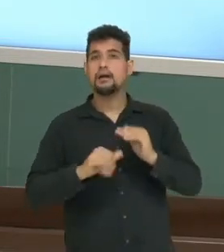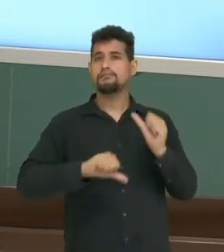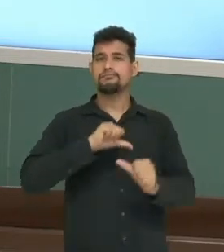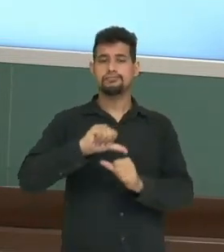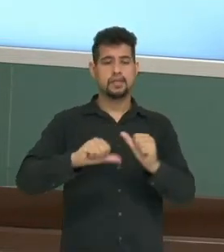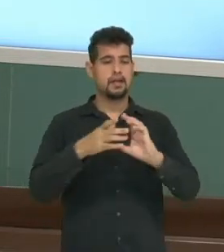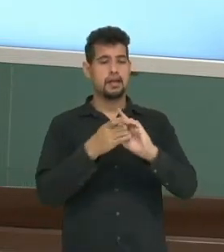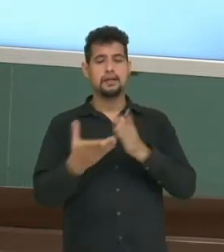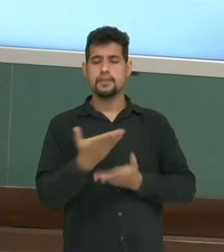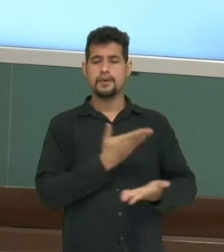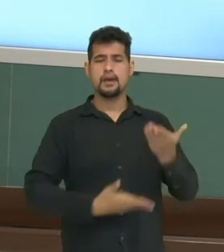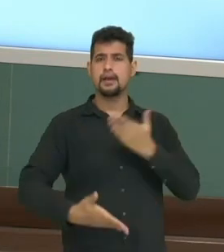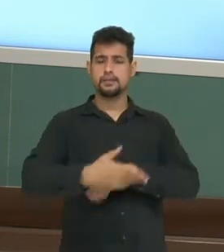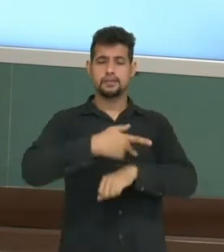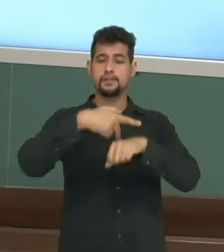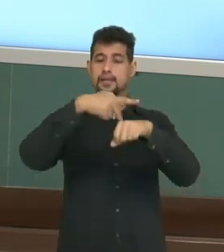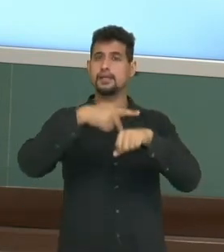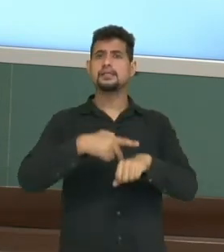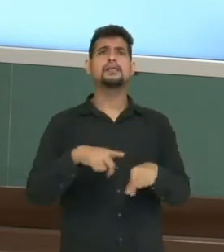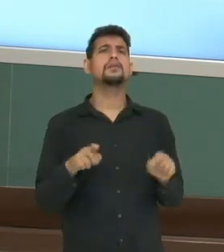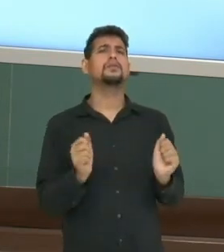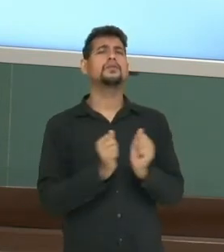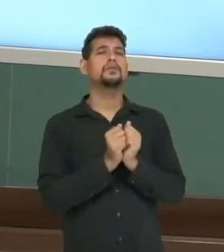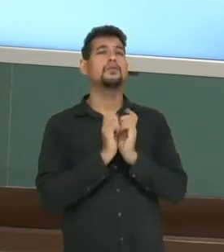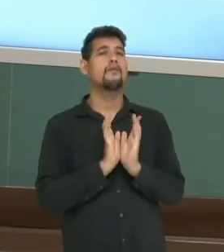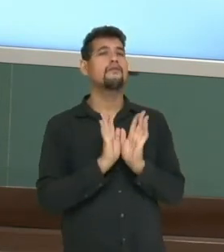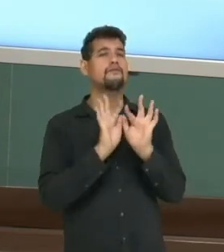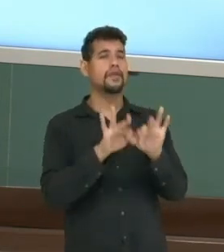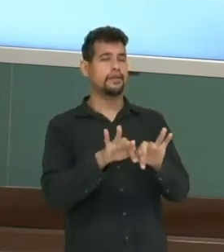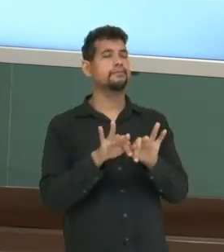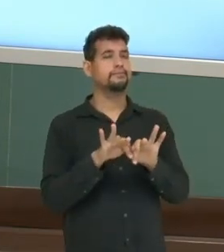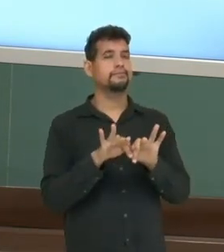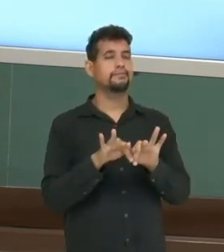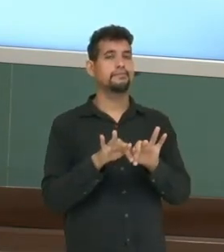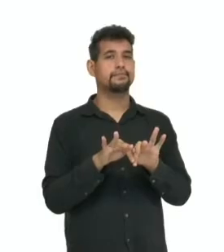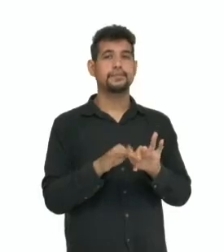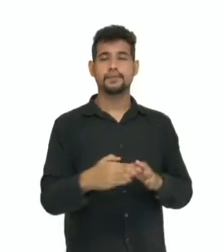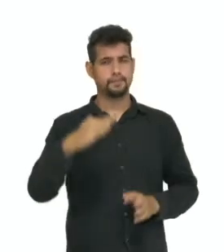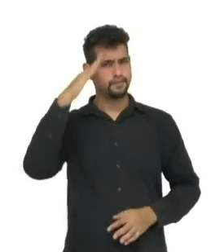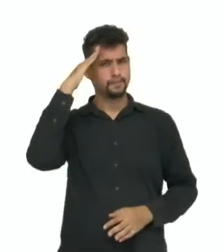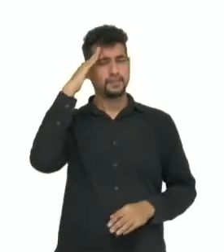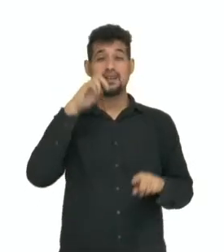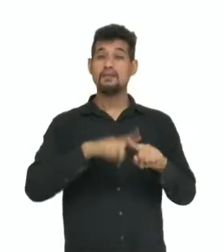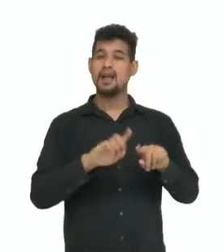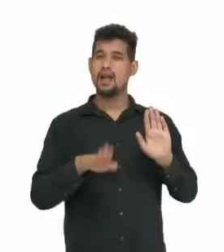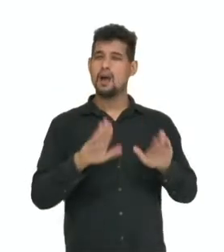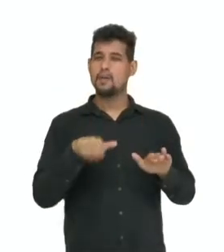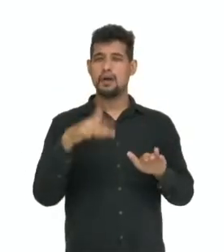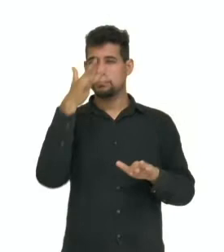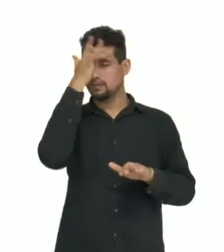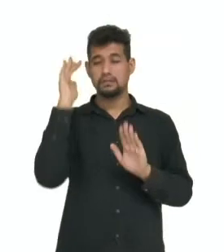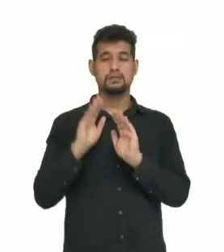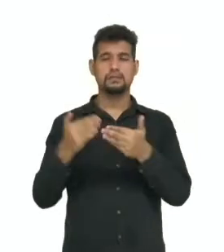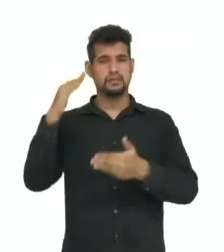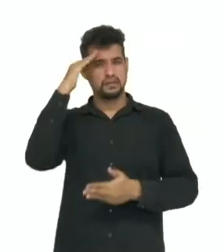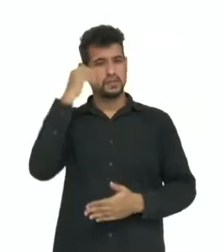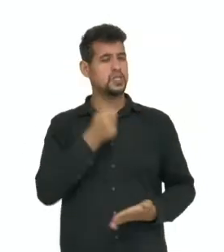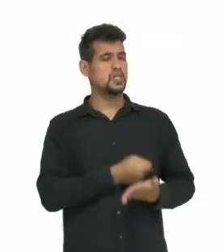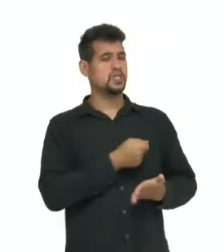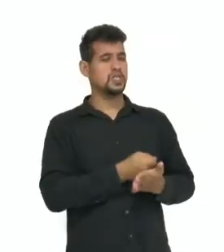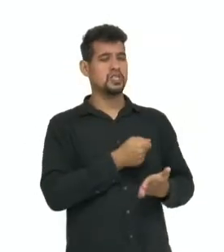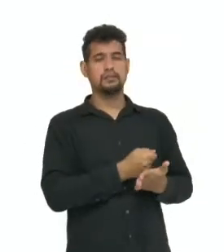democrática no país e o fim do regime militar. Mas alguns militares, a chamada linha dura, eram